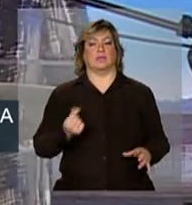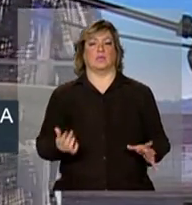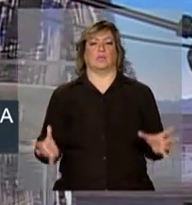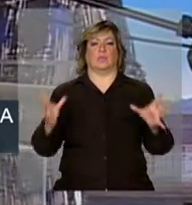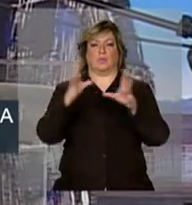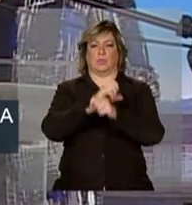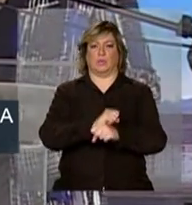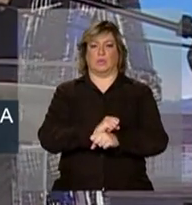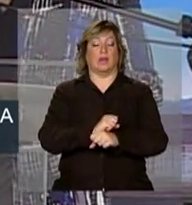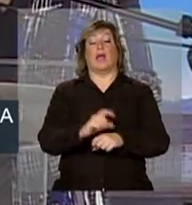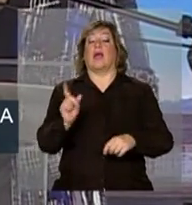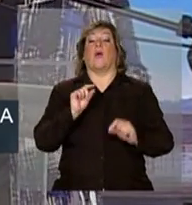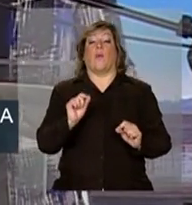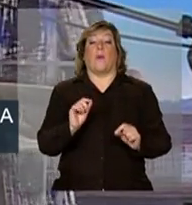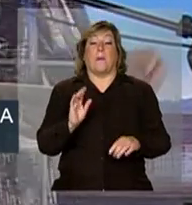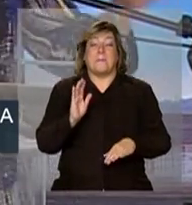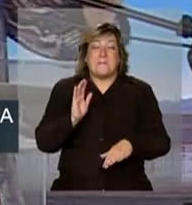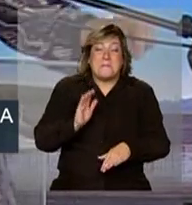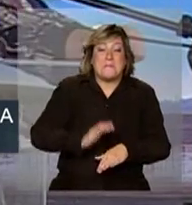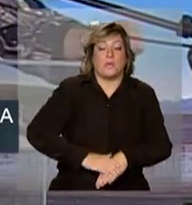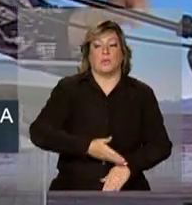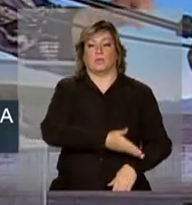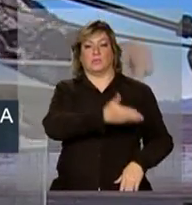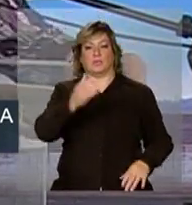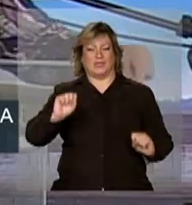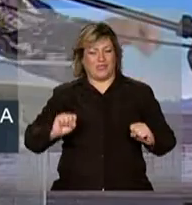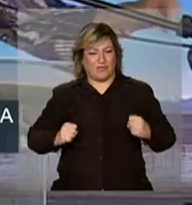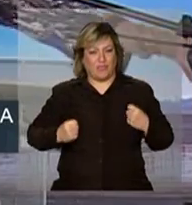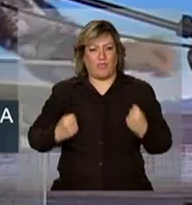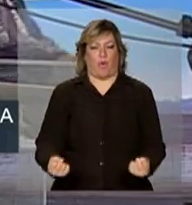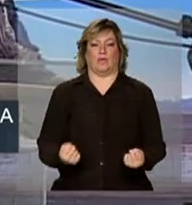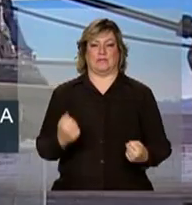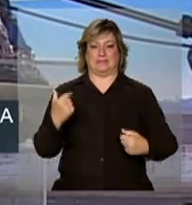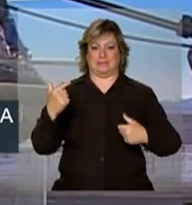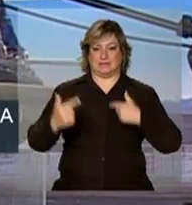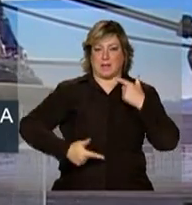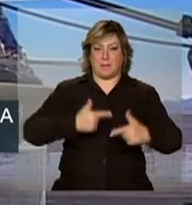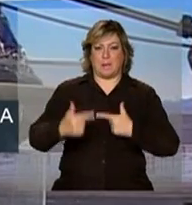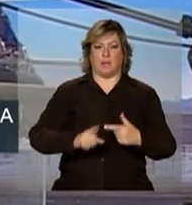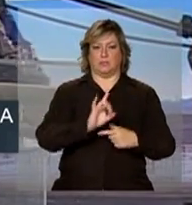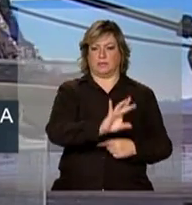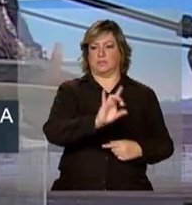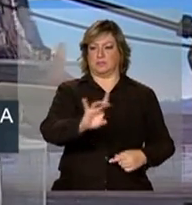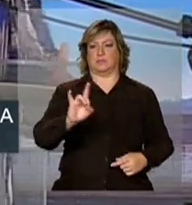de esforços, mais de milhares de trabalhos individuais.